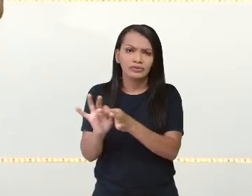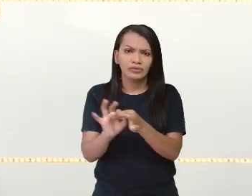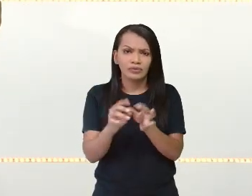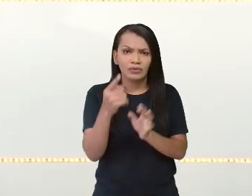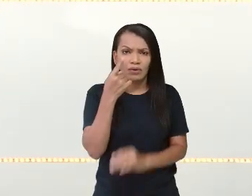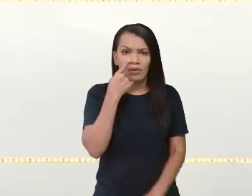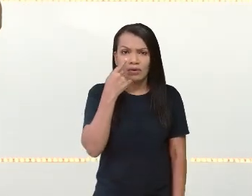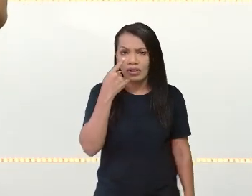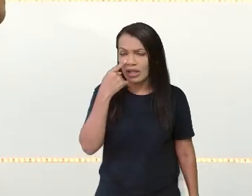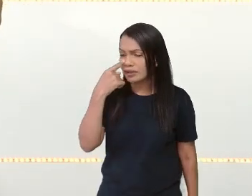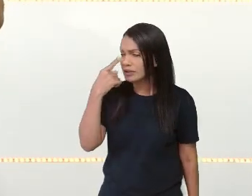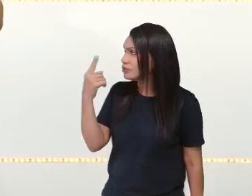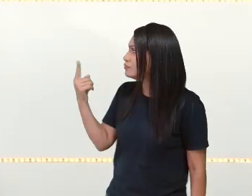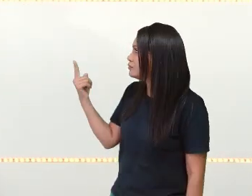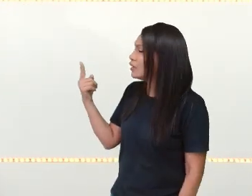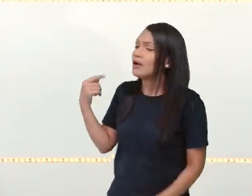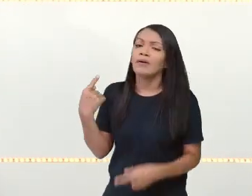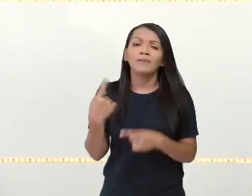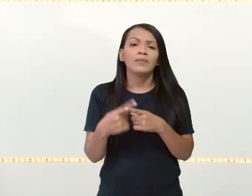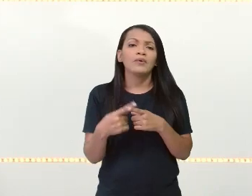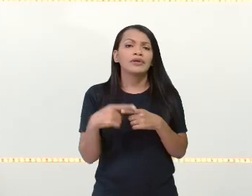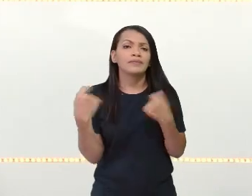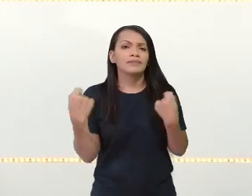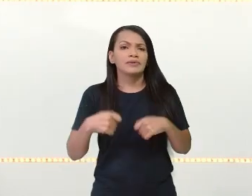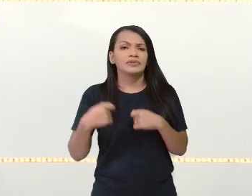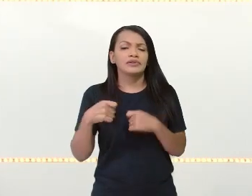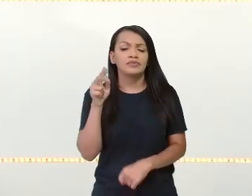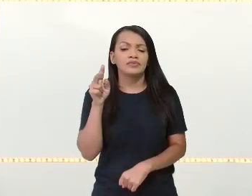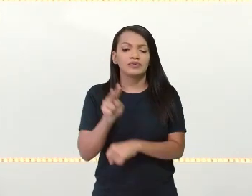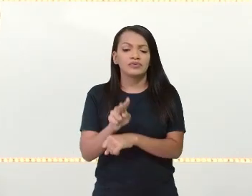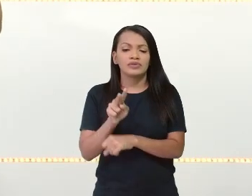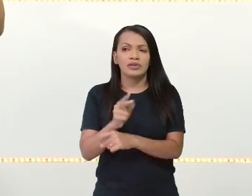olhada, observe por que precisamos cuidar do ambiente.